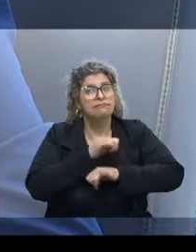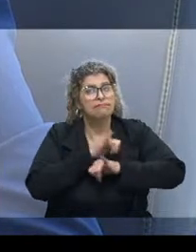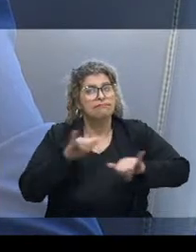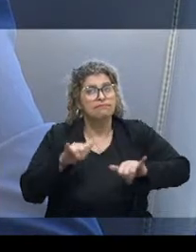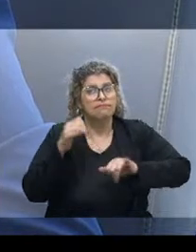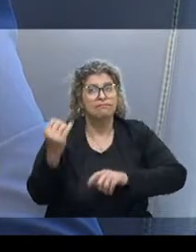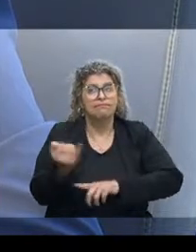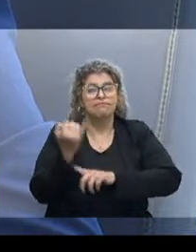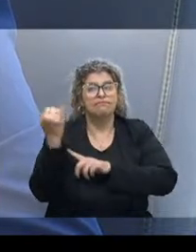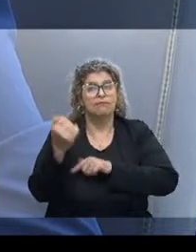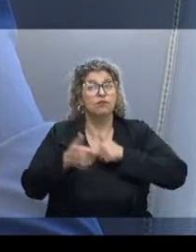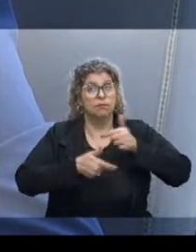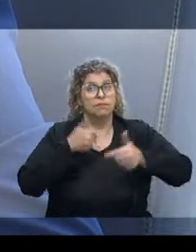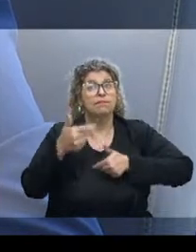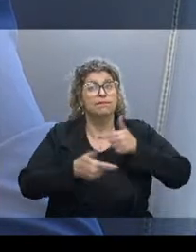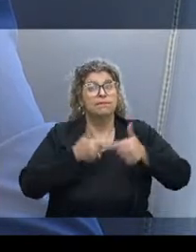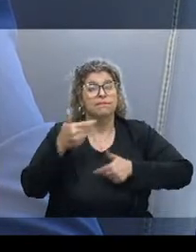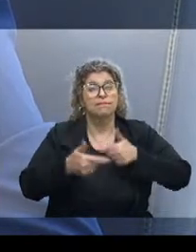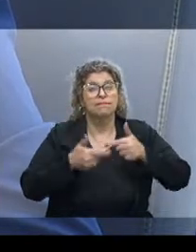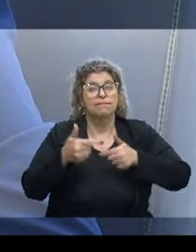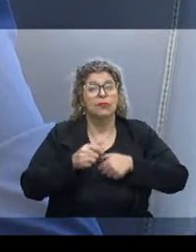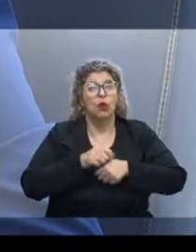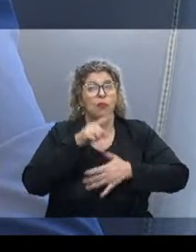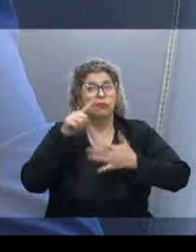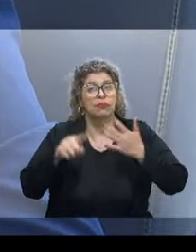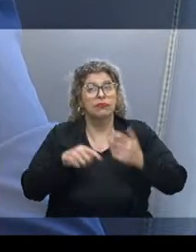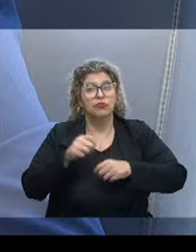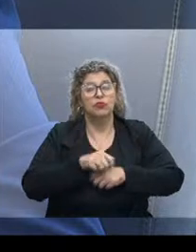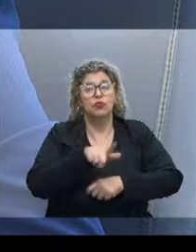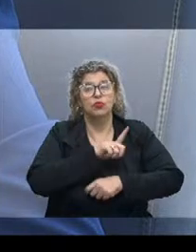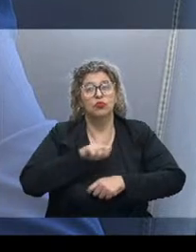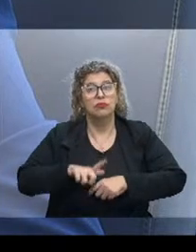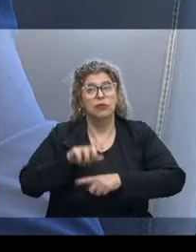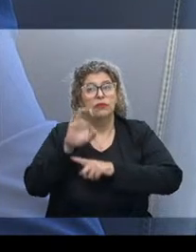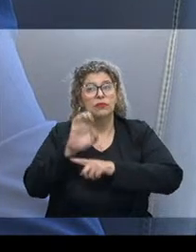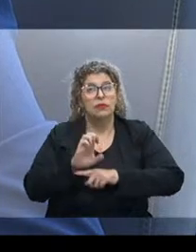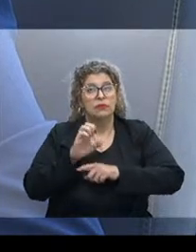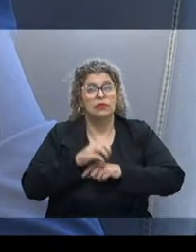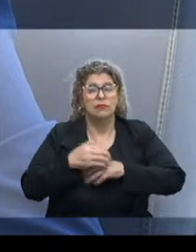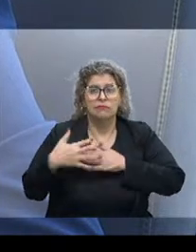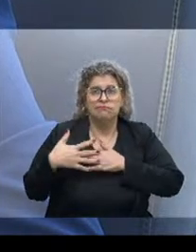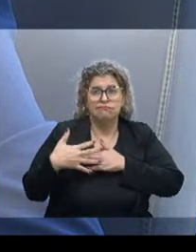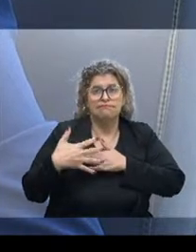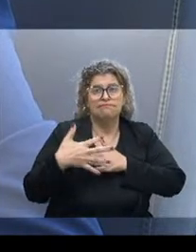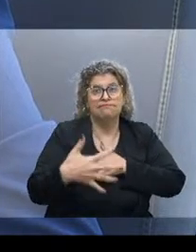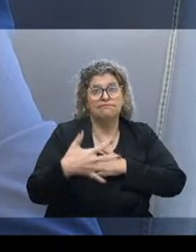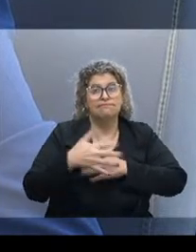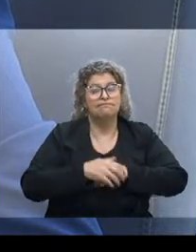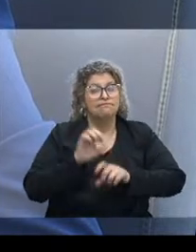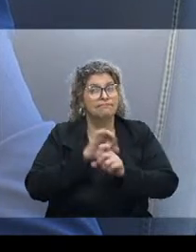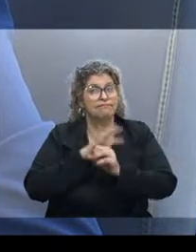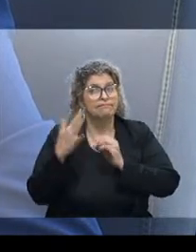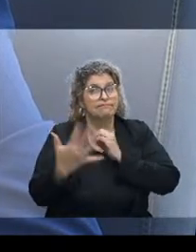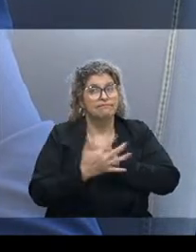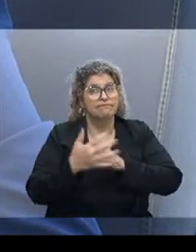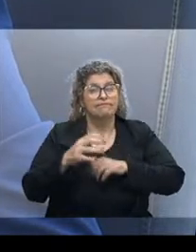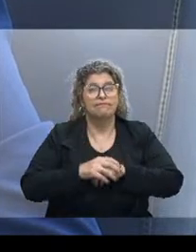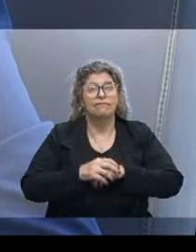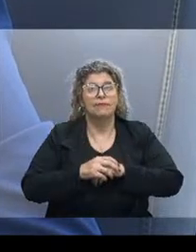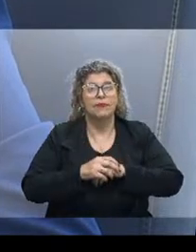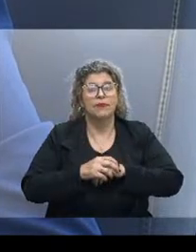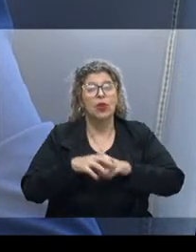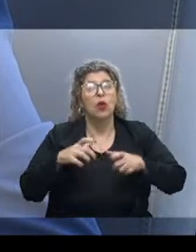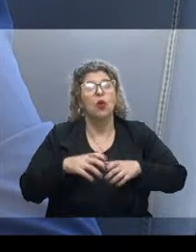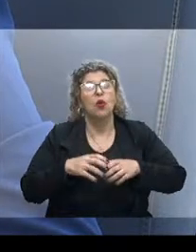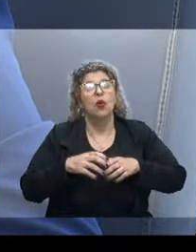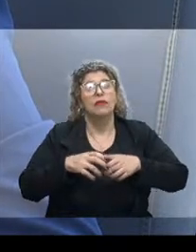importância do trabalho também, do ponto de vista do governo, do Estado, ao longo da pandemia, com a instauração do